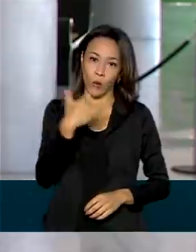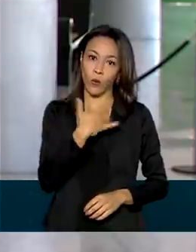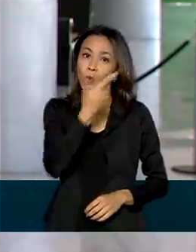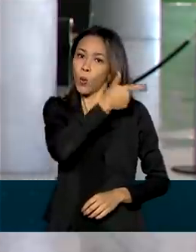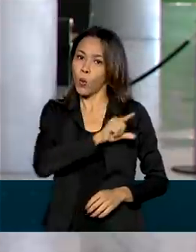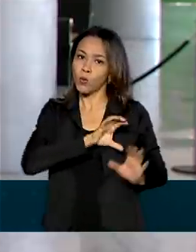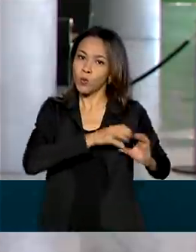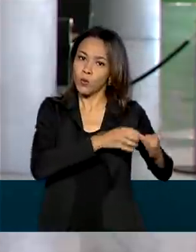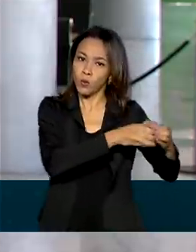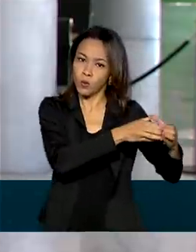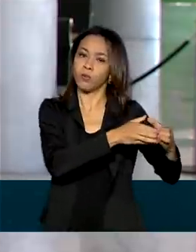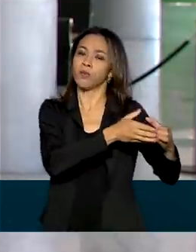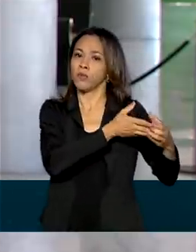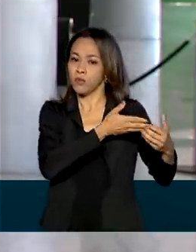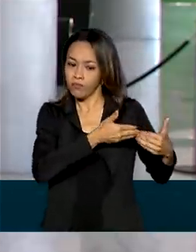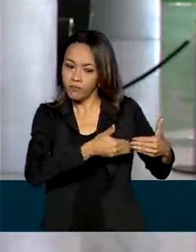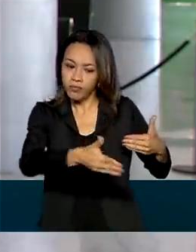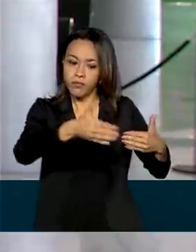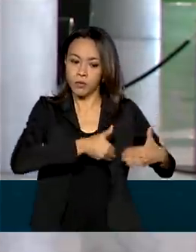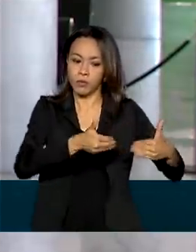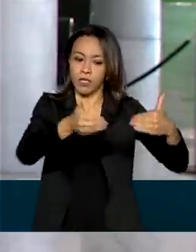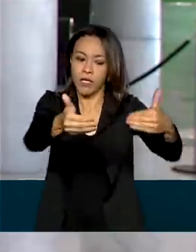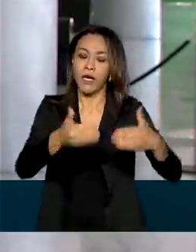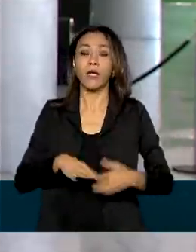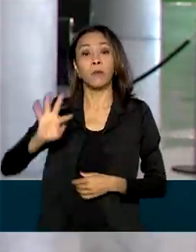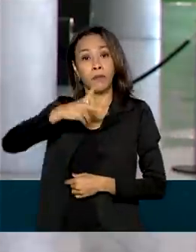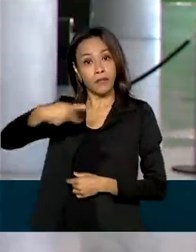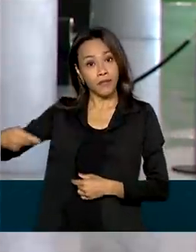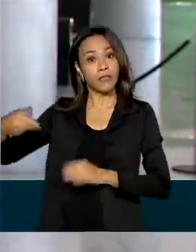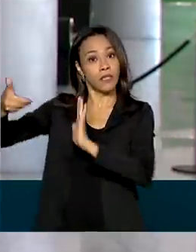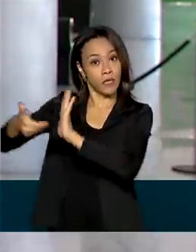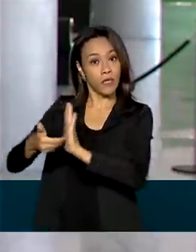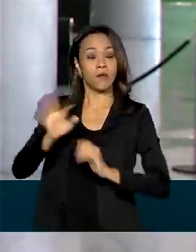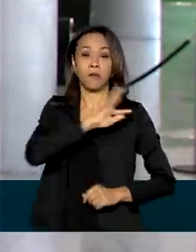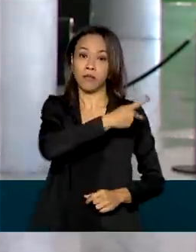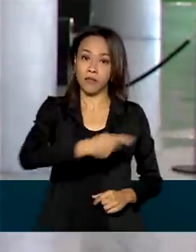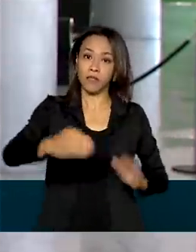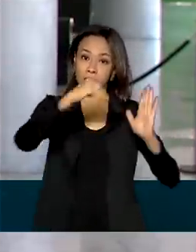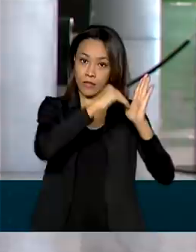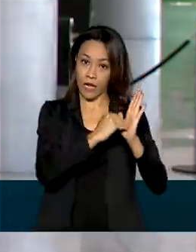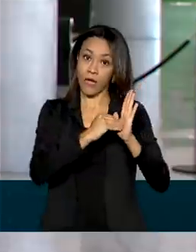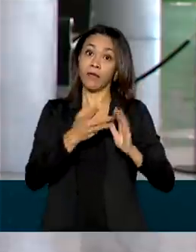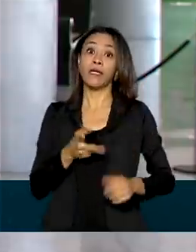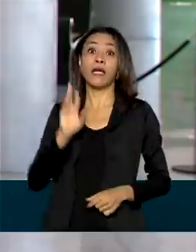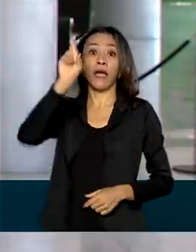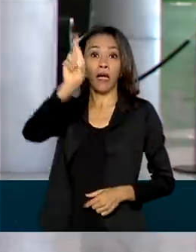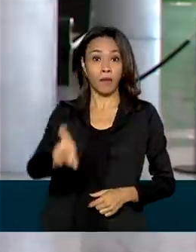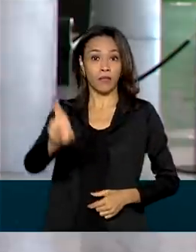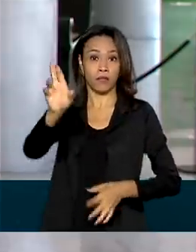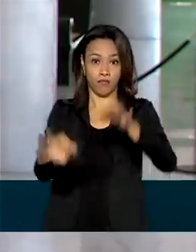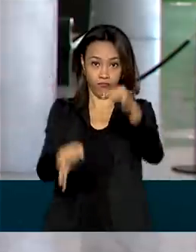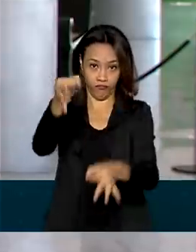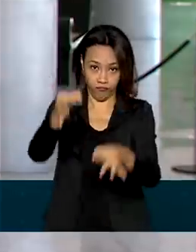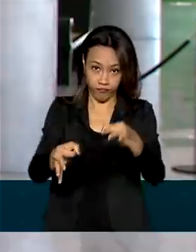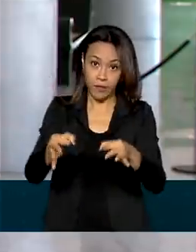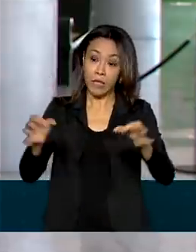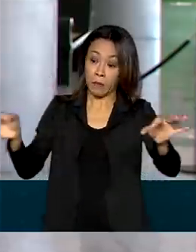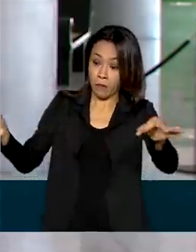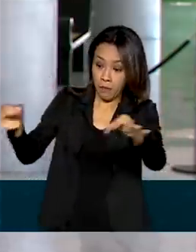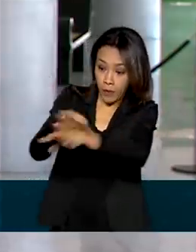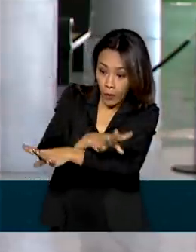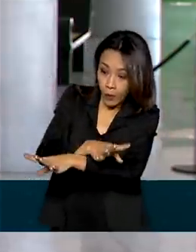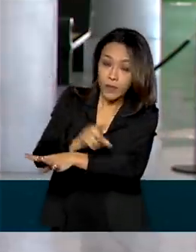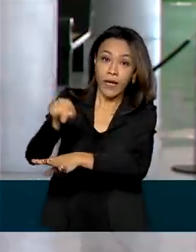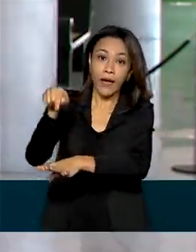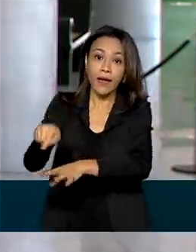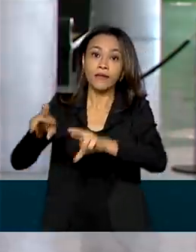ministeriais, além do presidente da Câmara, do Senado e representantes do Judiciário. Logo após essa reunião, o ministro da